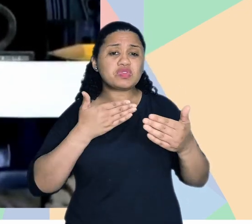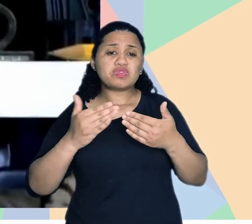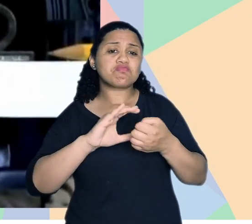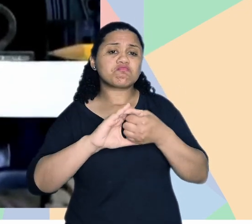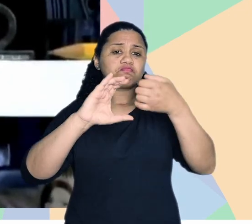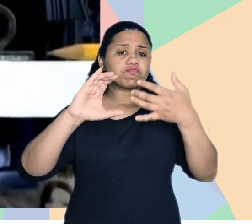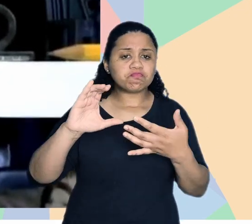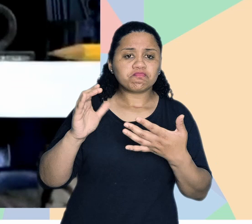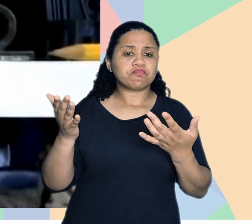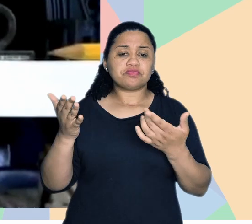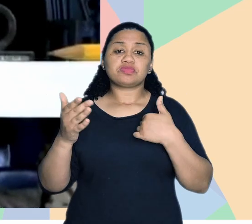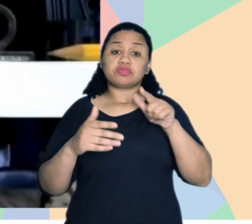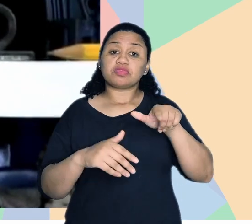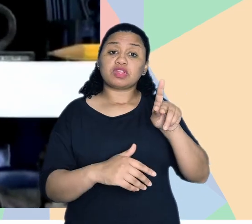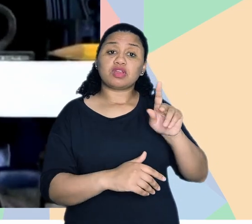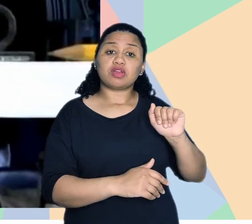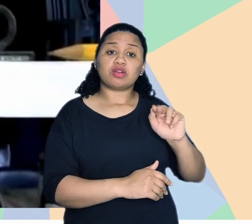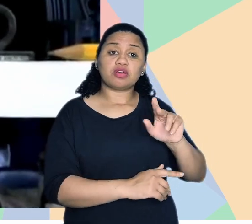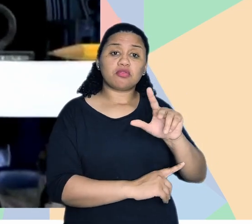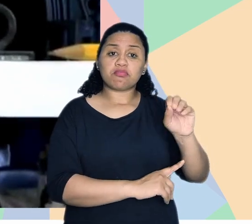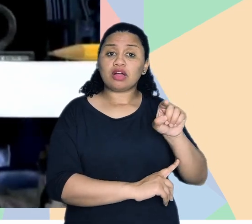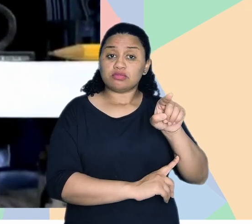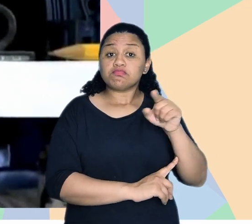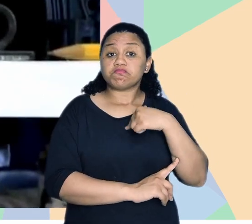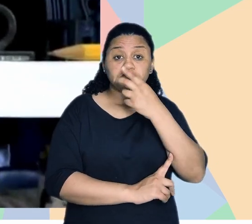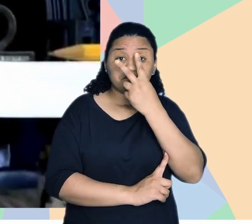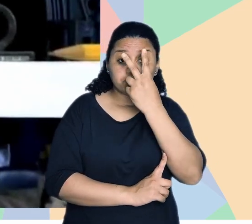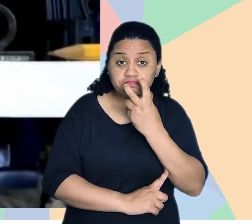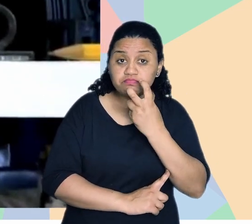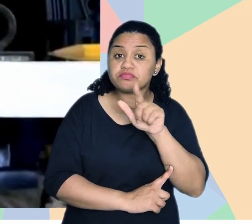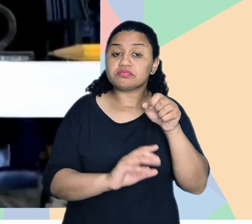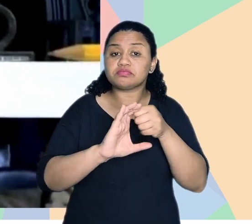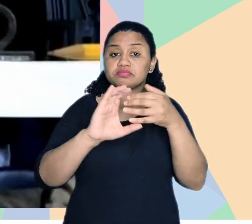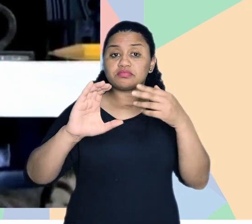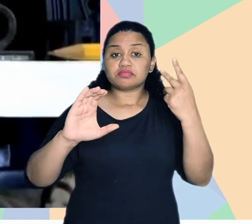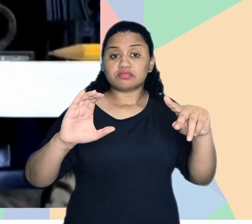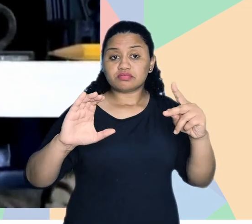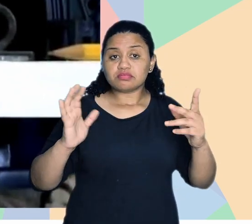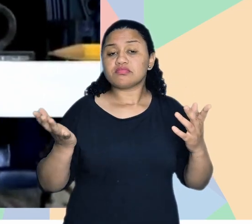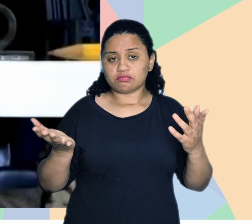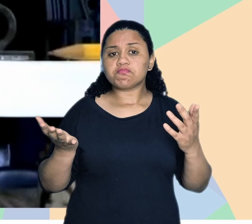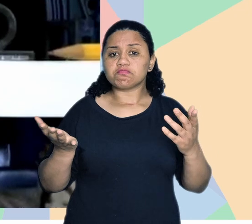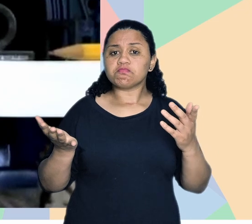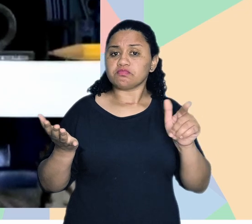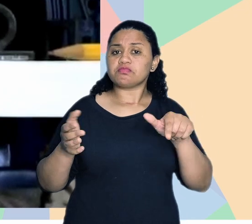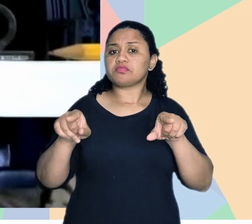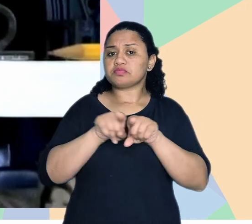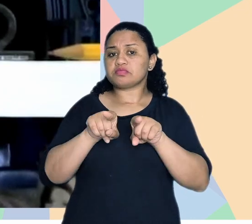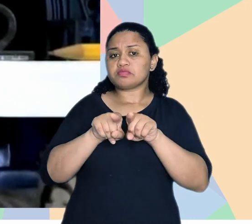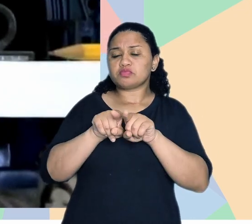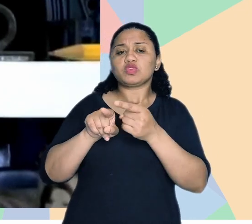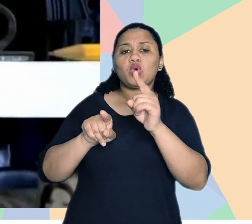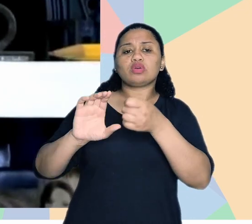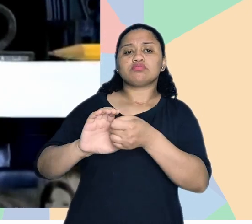Então, independente das suas características, né? Então, o Paulo... O Paulo, ok. O Paulo tem cegueira. É uma característica do Paulo, né?